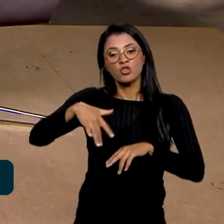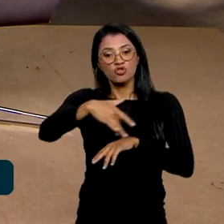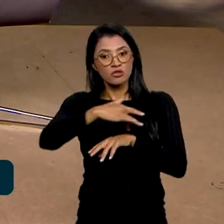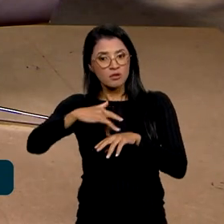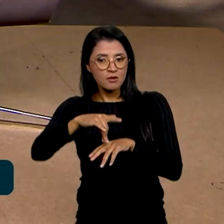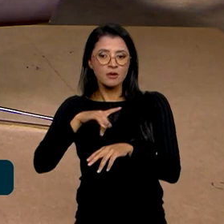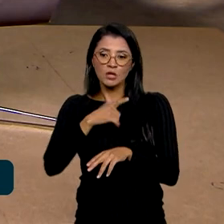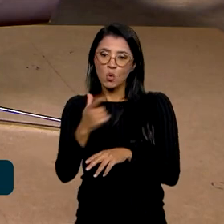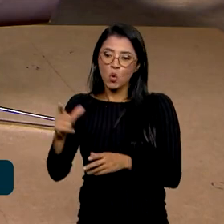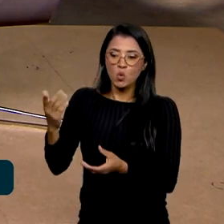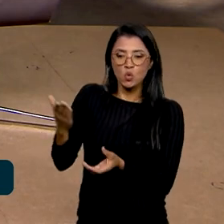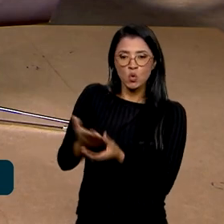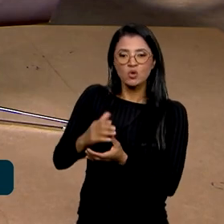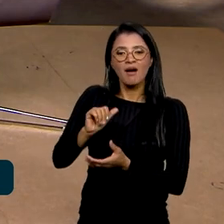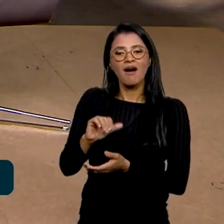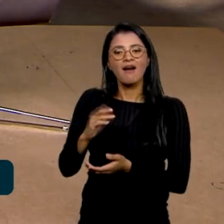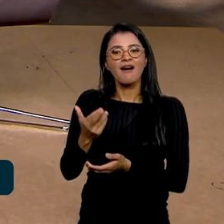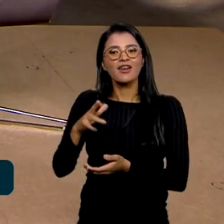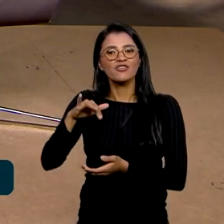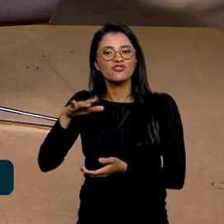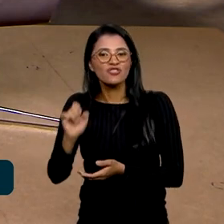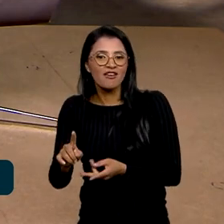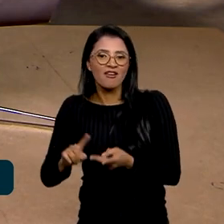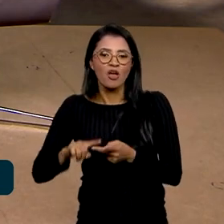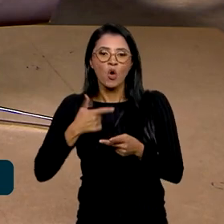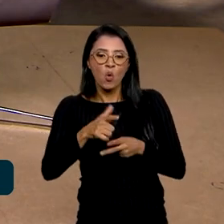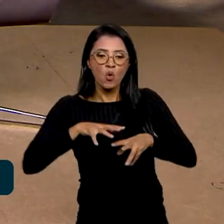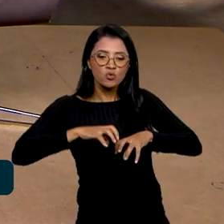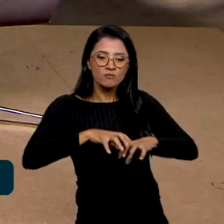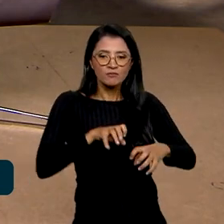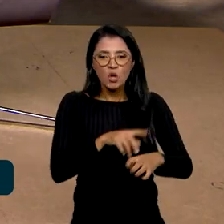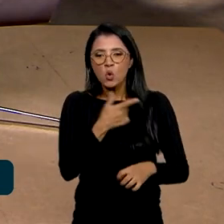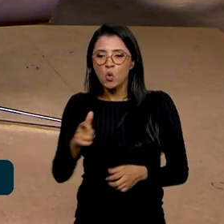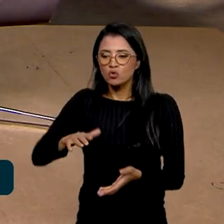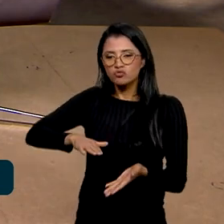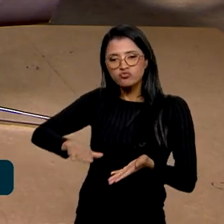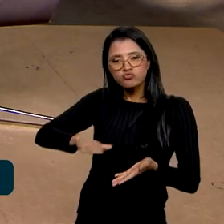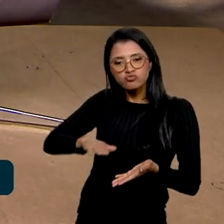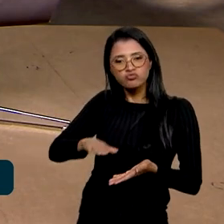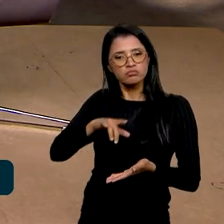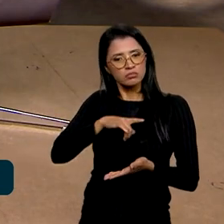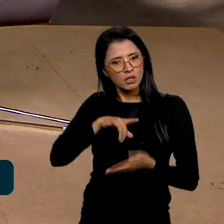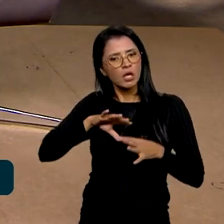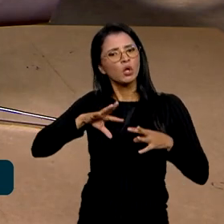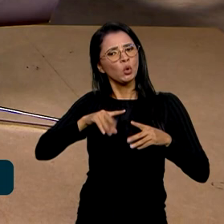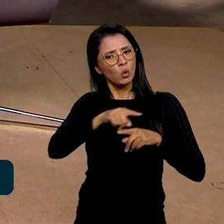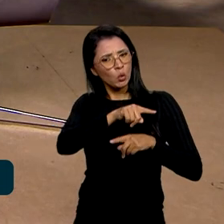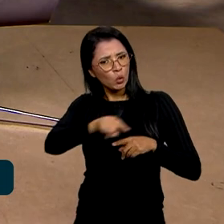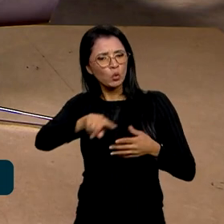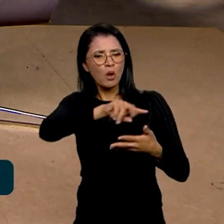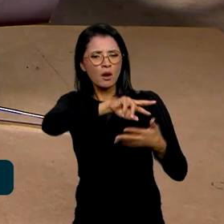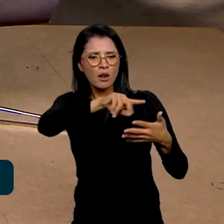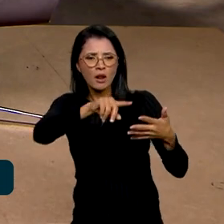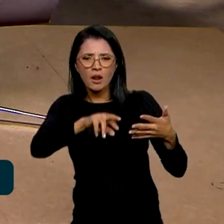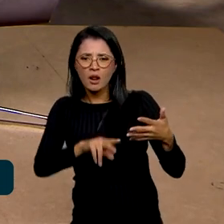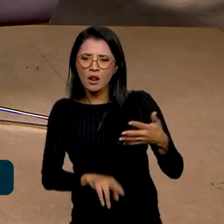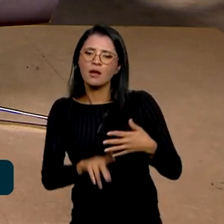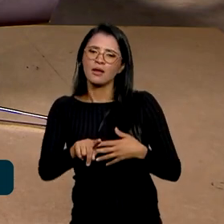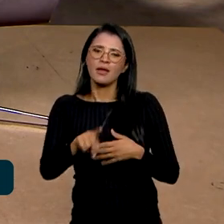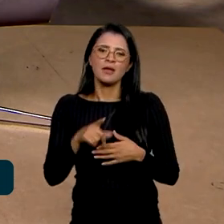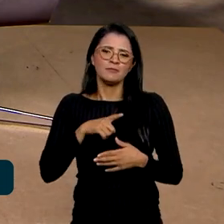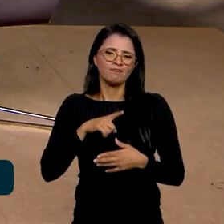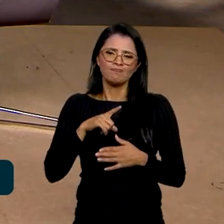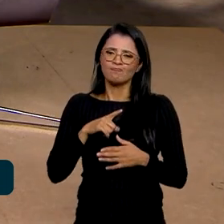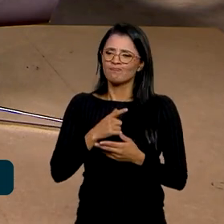lá o acarajé, tem um grupo que faz o artesanato, o hip-hop. Então, tudo isso é uma grande malha cultural, diversa, plural,